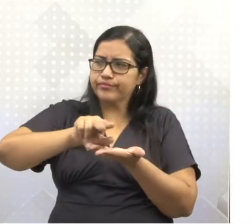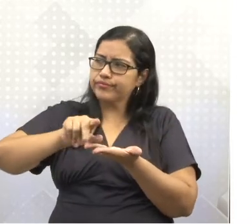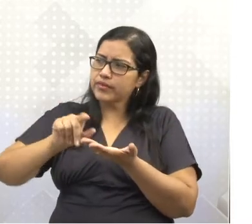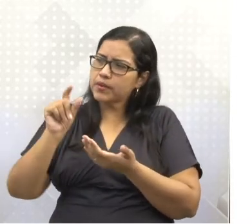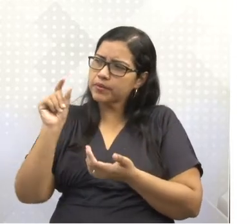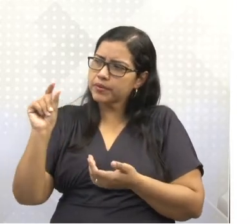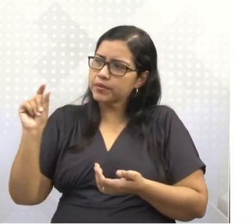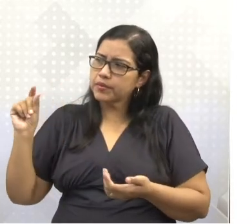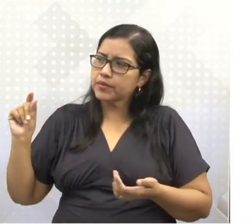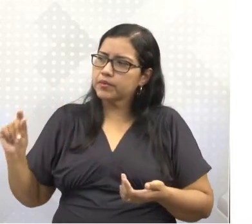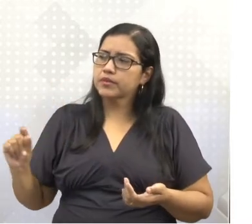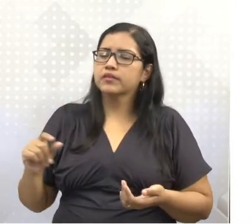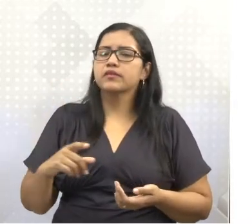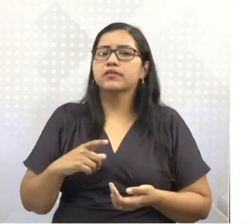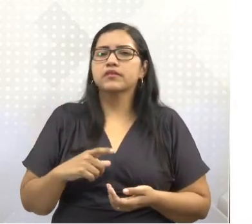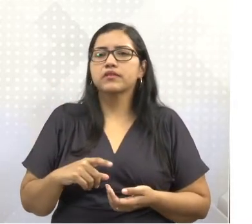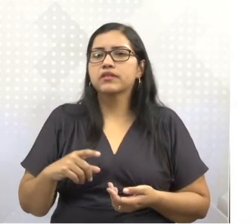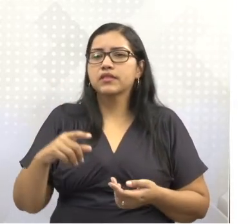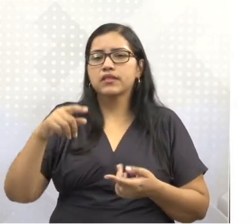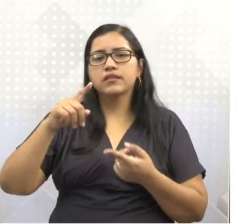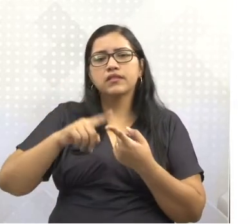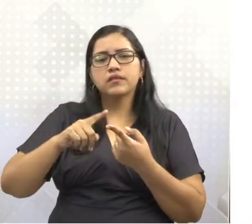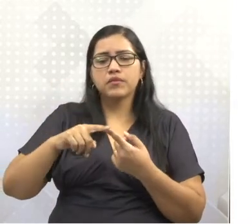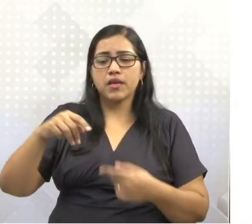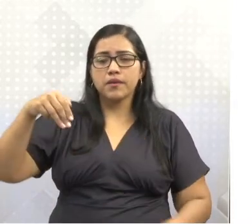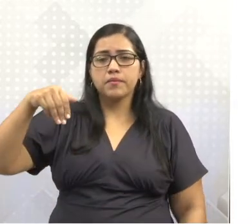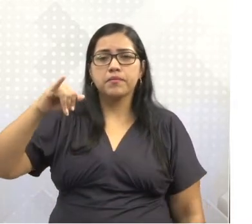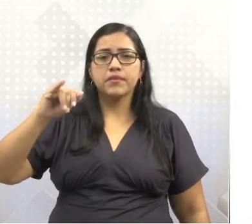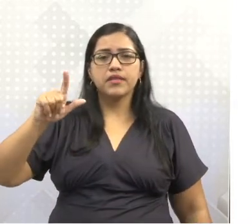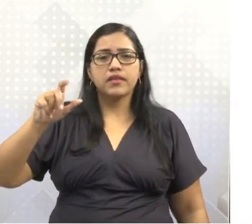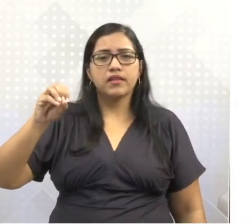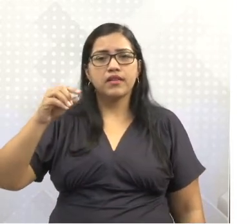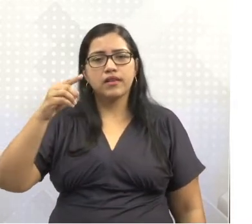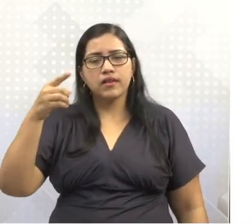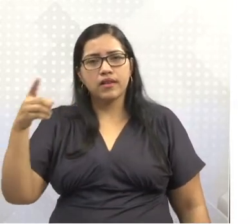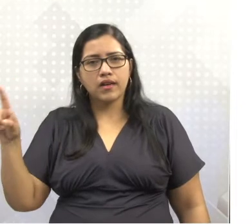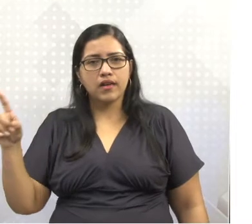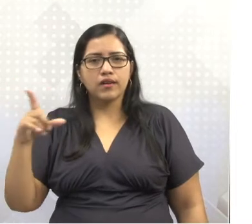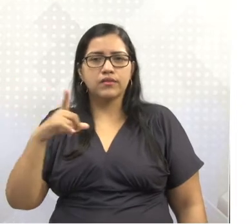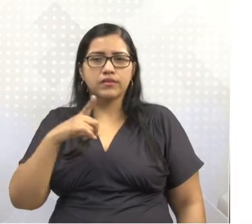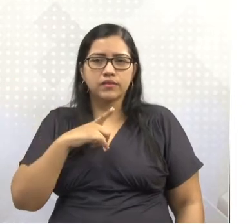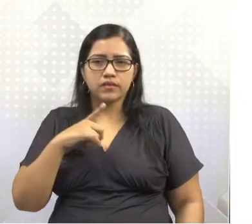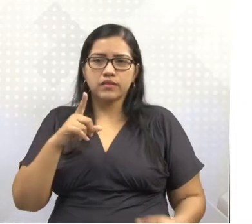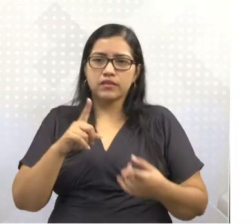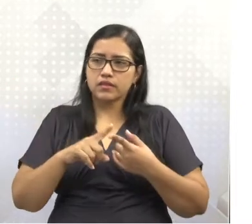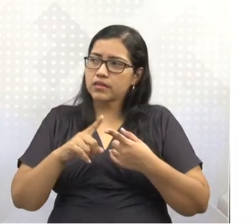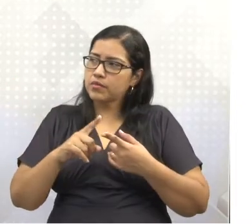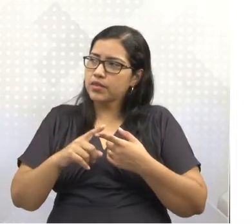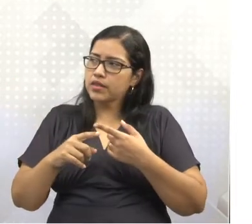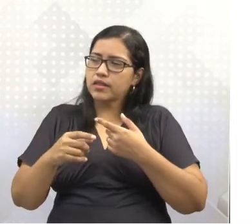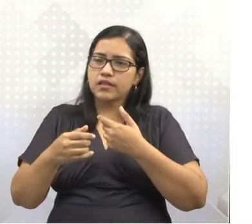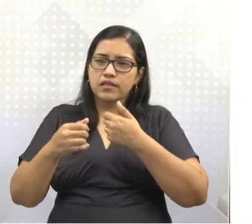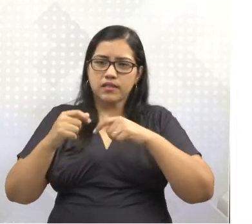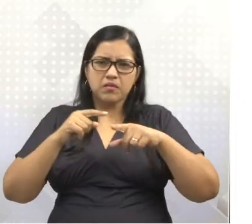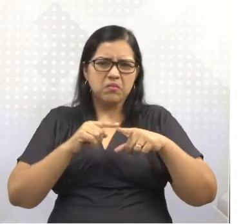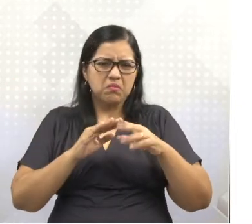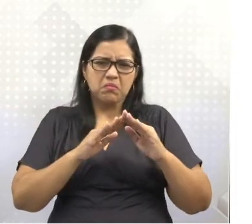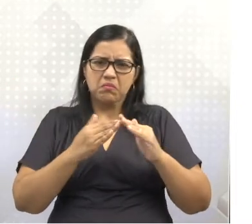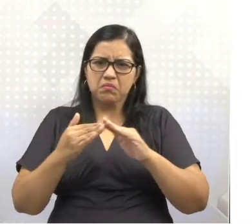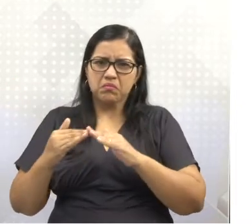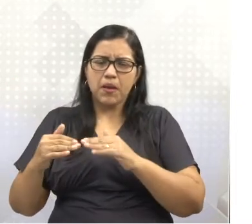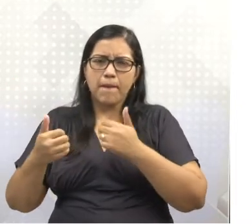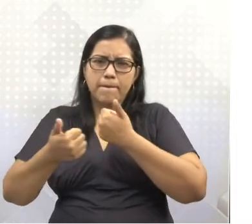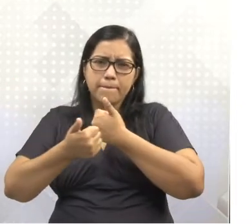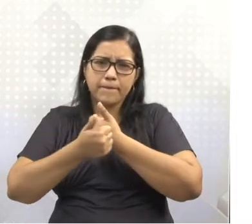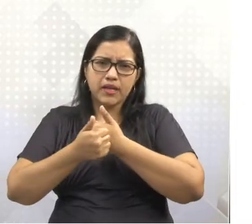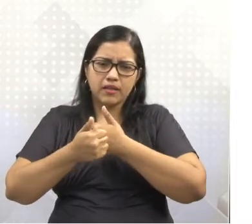A própria Amsterdã e Milão, tá? Temos aqui a periferia muito integrada ao centro. Então, assim, por meio da